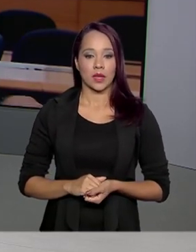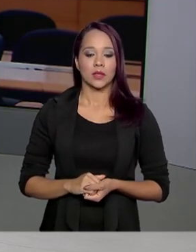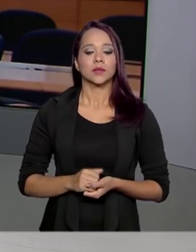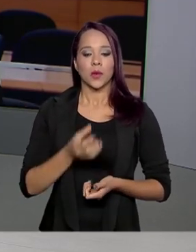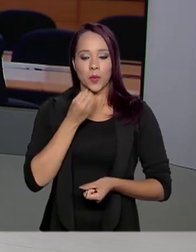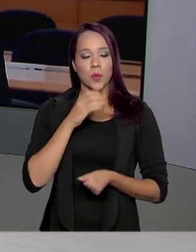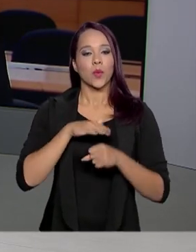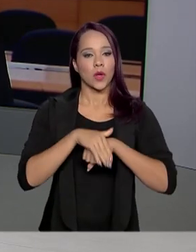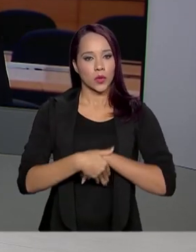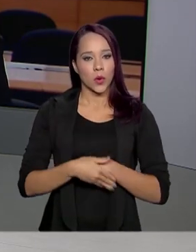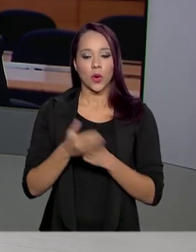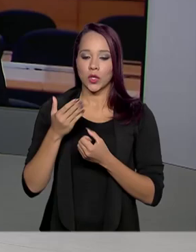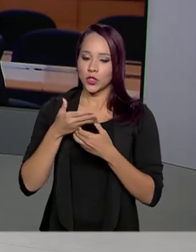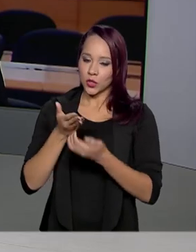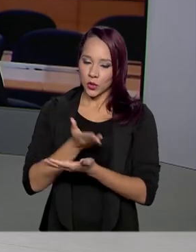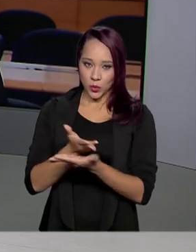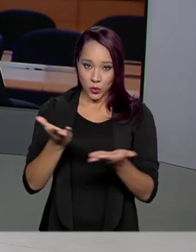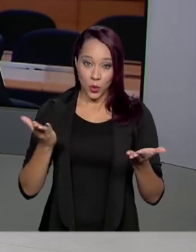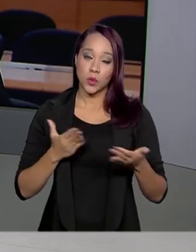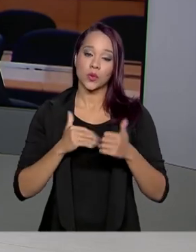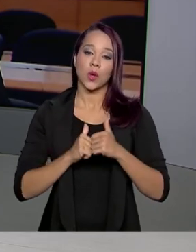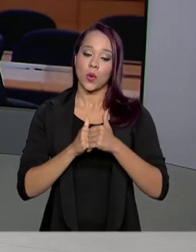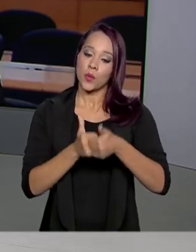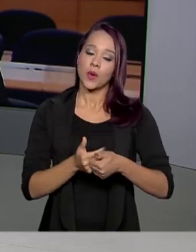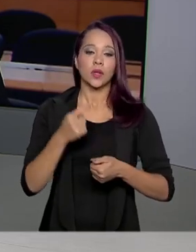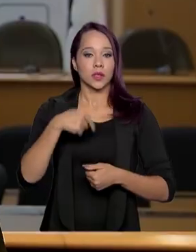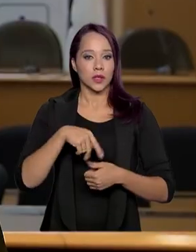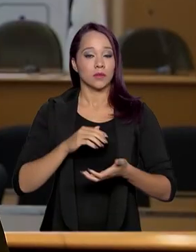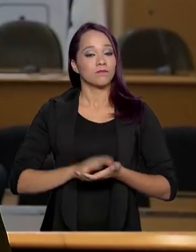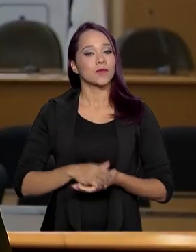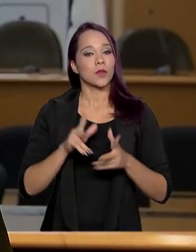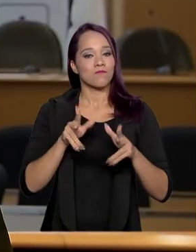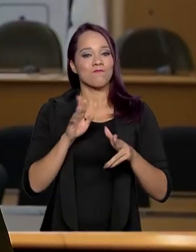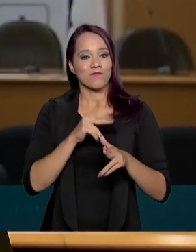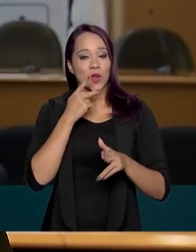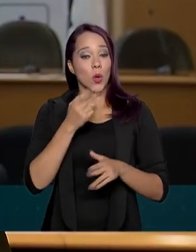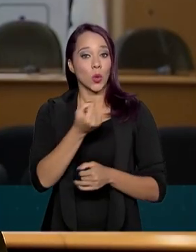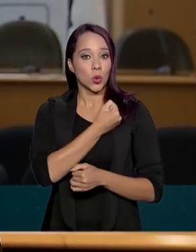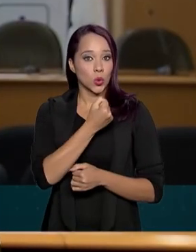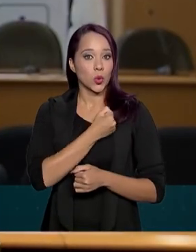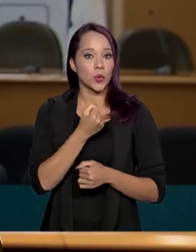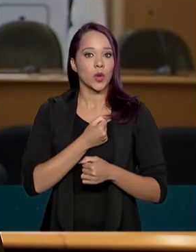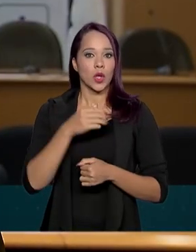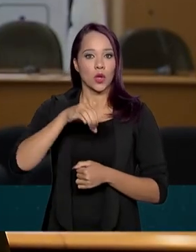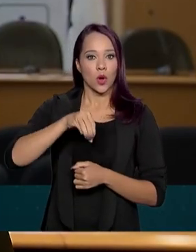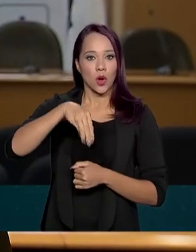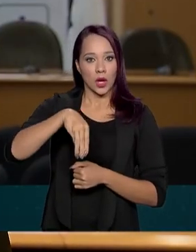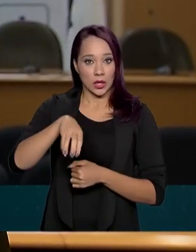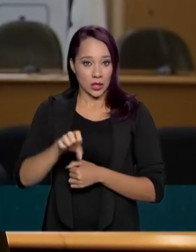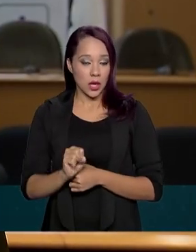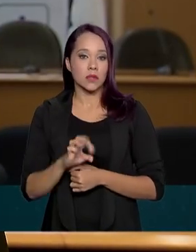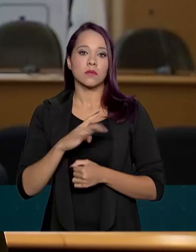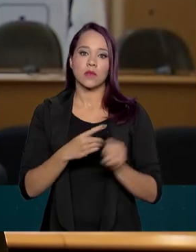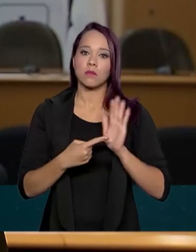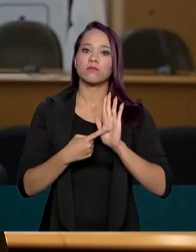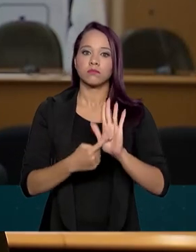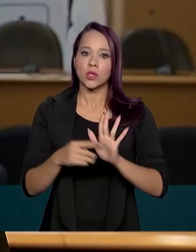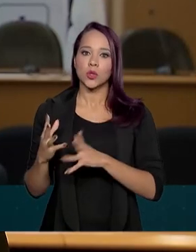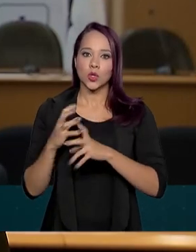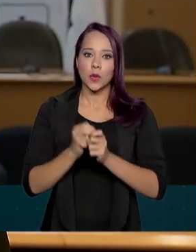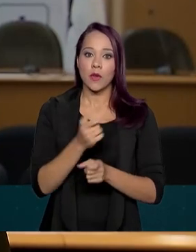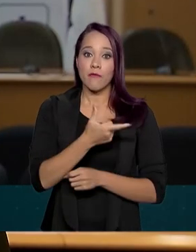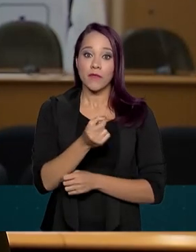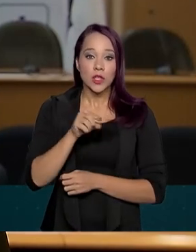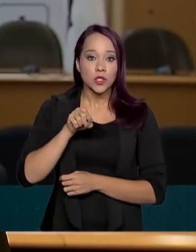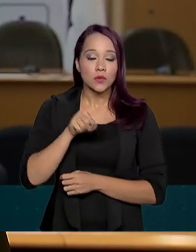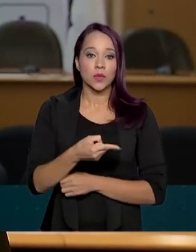Boa noite, Carol. Boa noite a todos que nos acompanham. Olha, como você disse, os números da Organização Mundial de Saúde apontam que já são 20